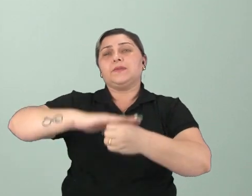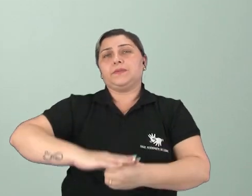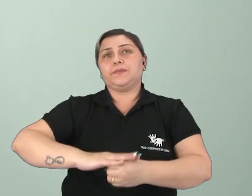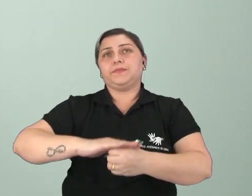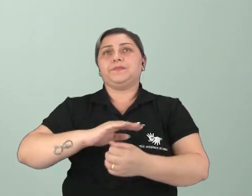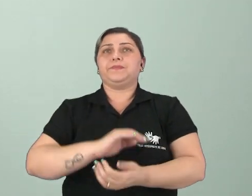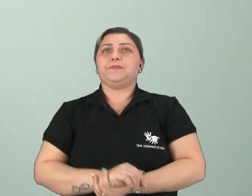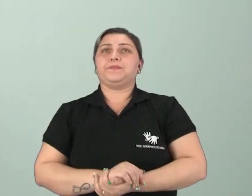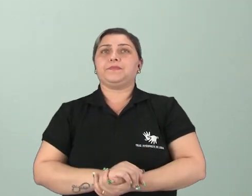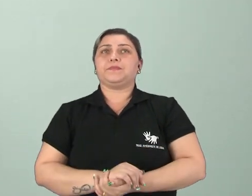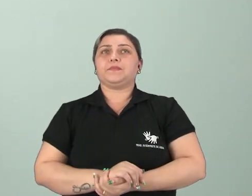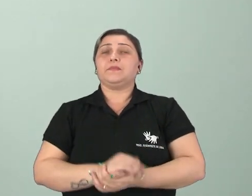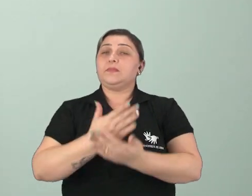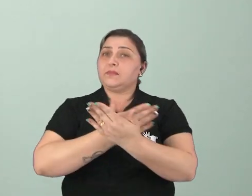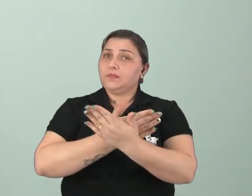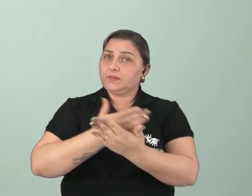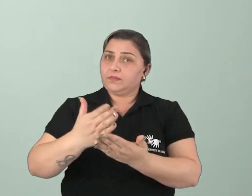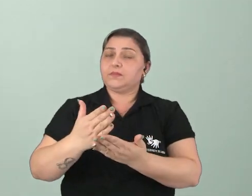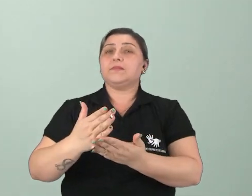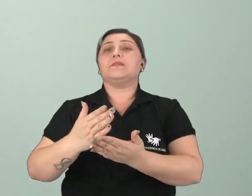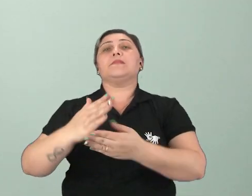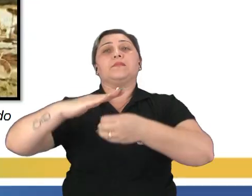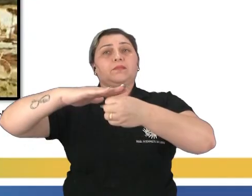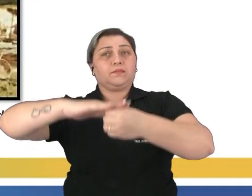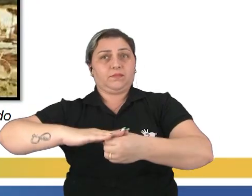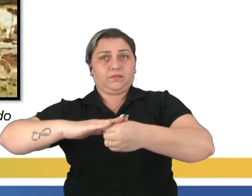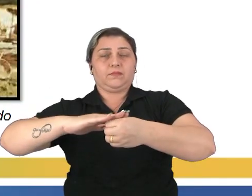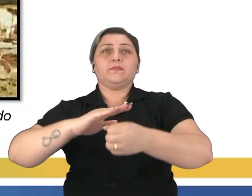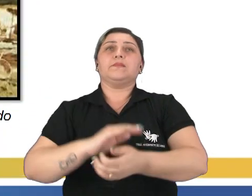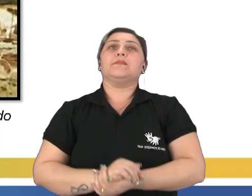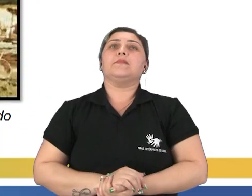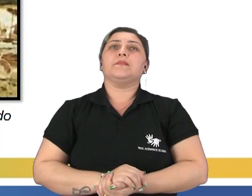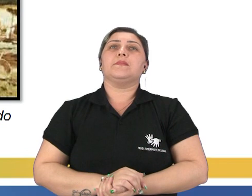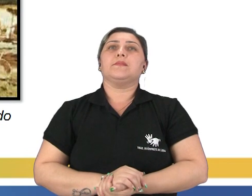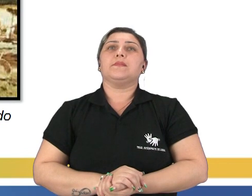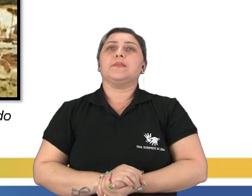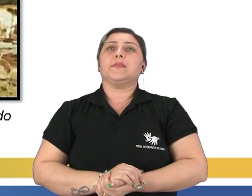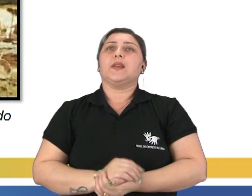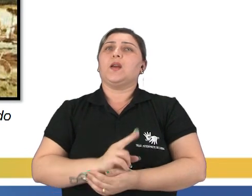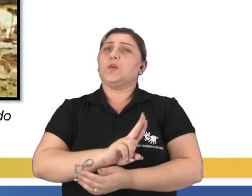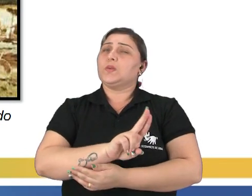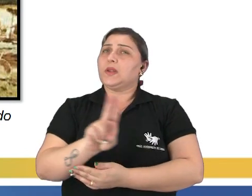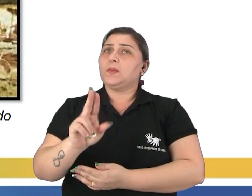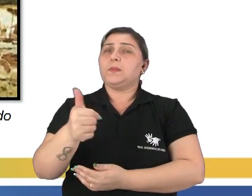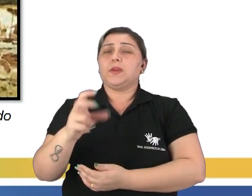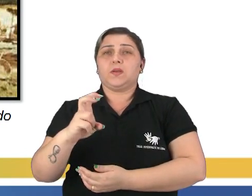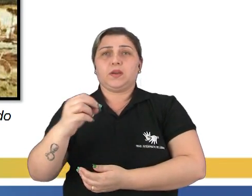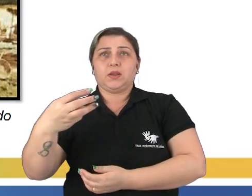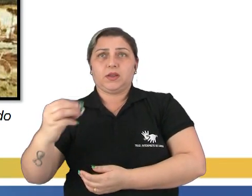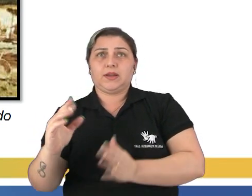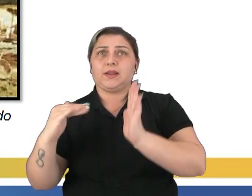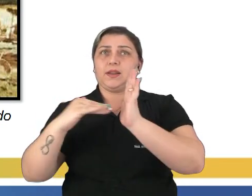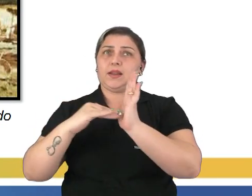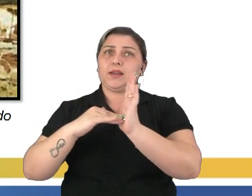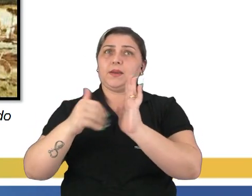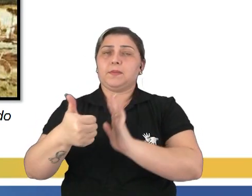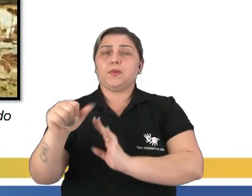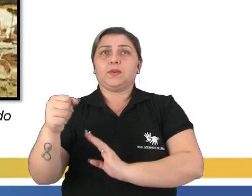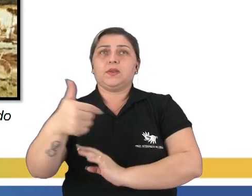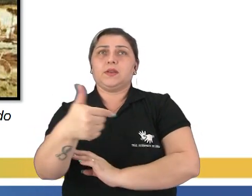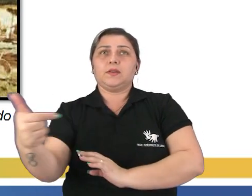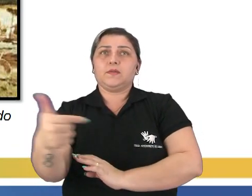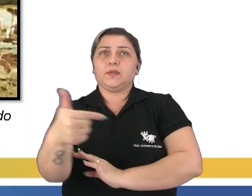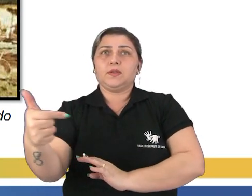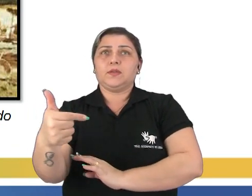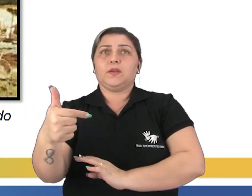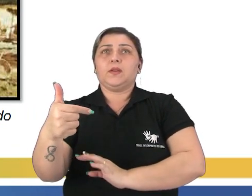início ao período colonial. Observem. Chama-se período colonial a época que vai de 1530 até